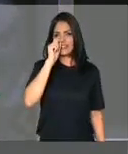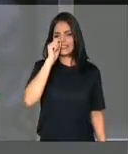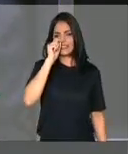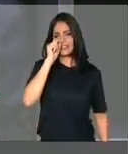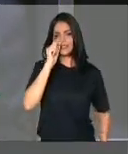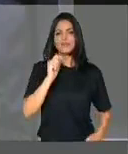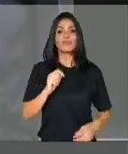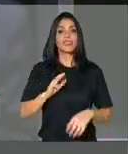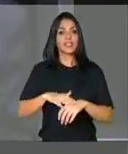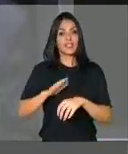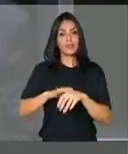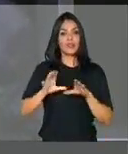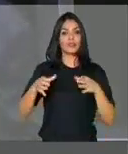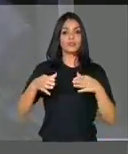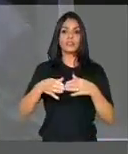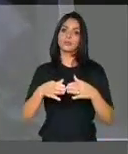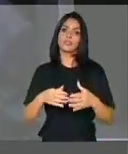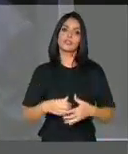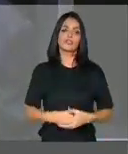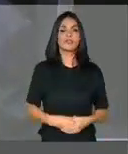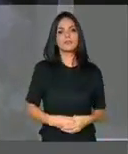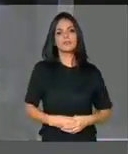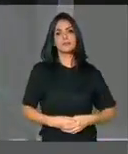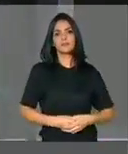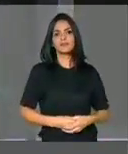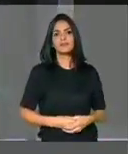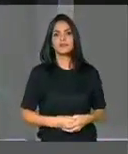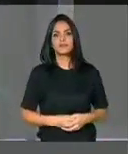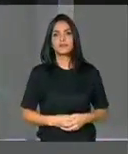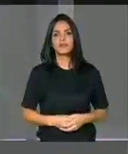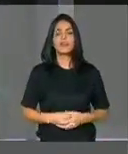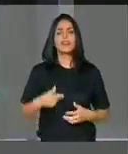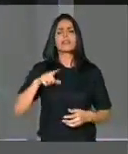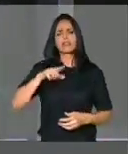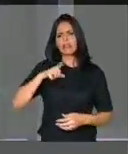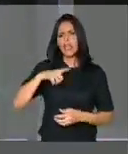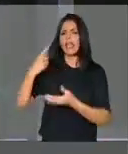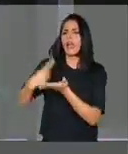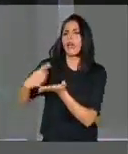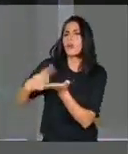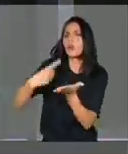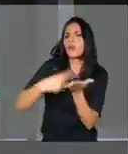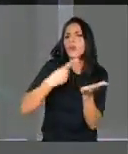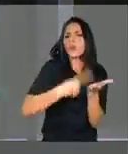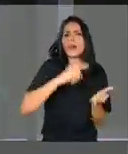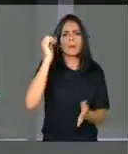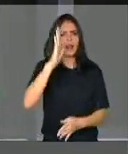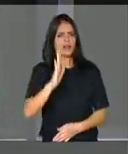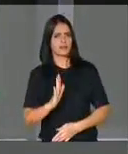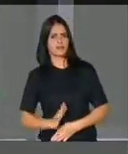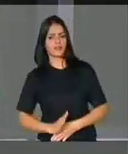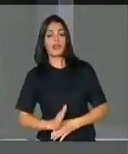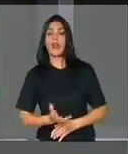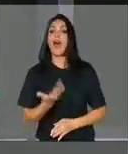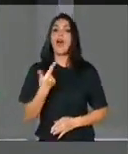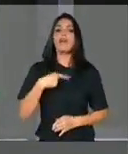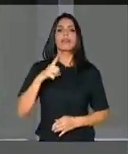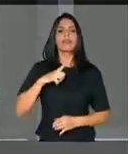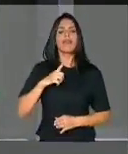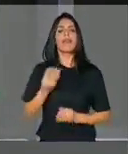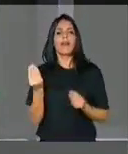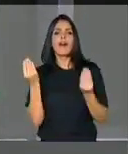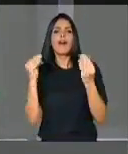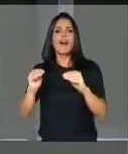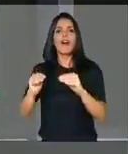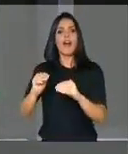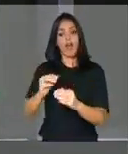aí. Tem cartel lá em Porto Alegre, Sérgio. Tem cartel no Brasil inteiro. Aí, essa política de botar online